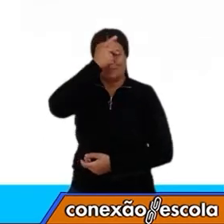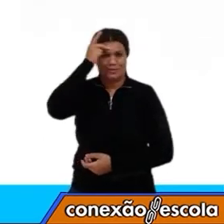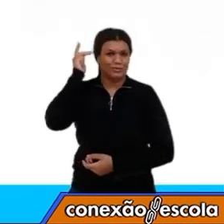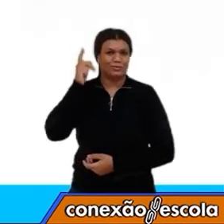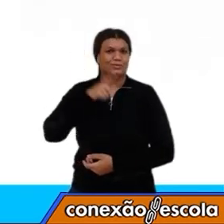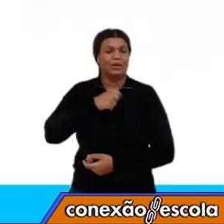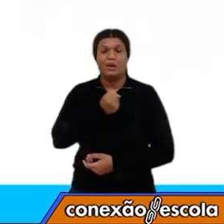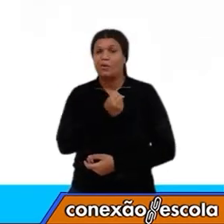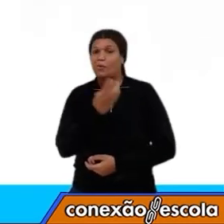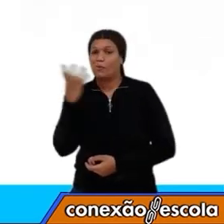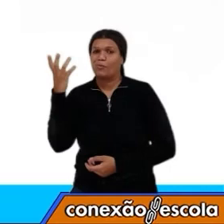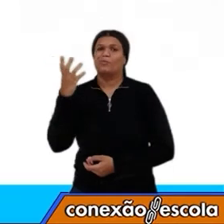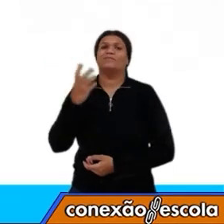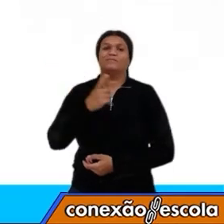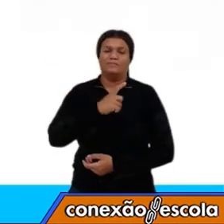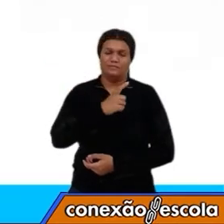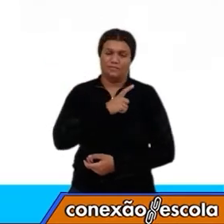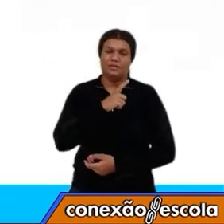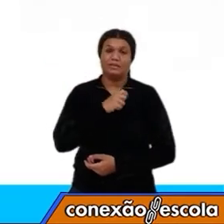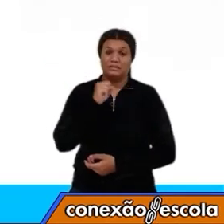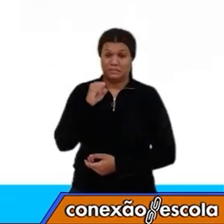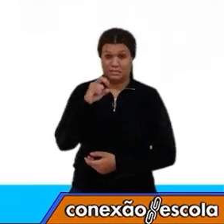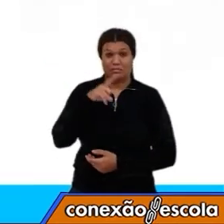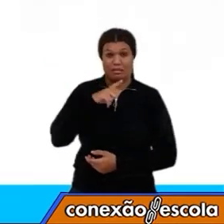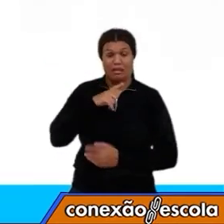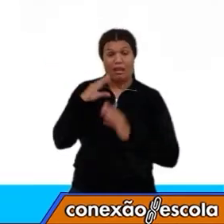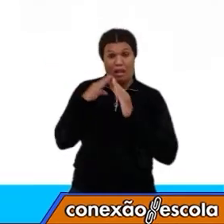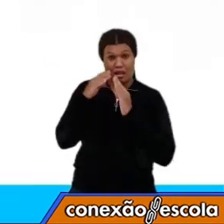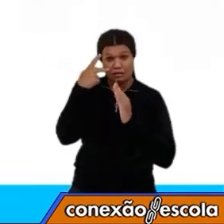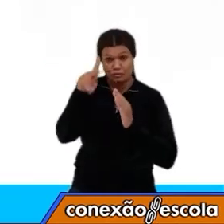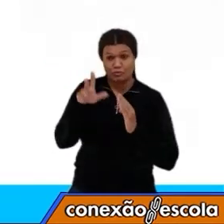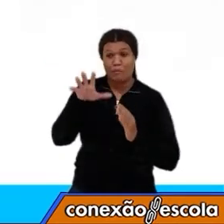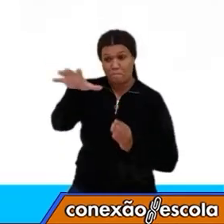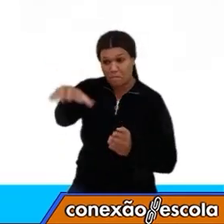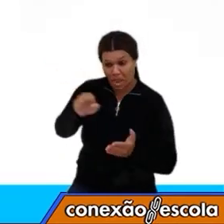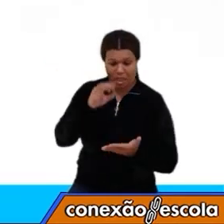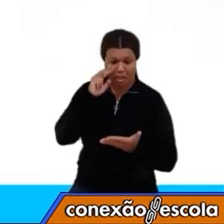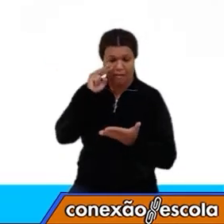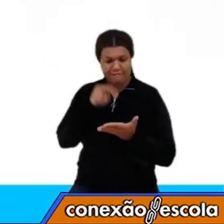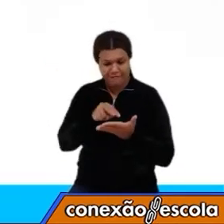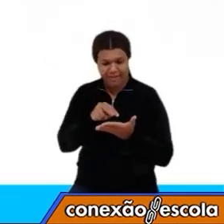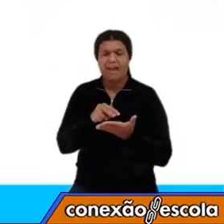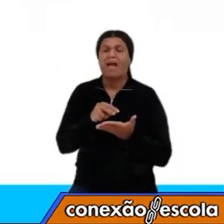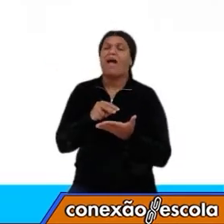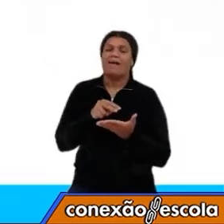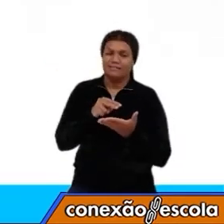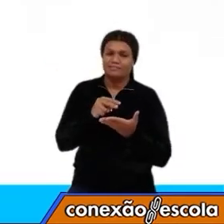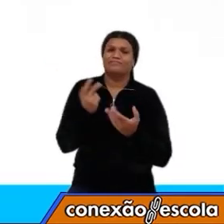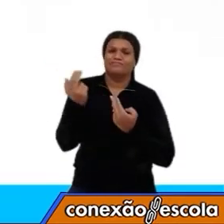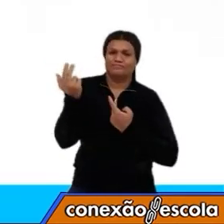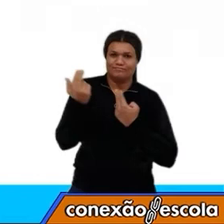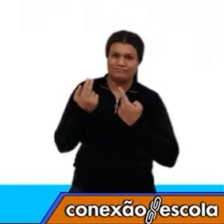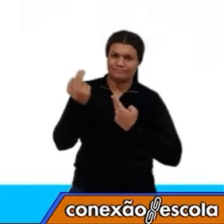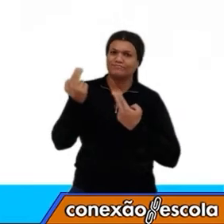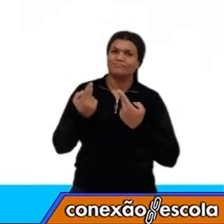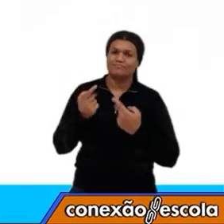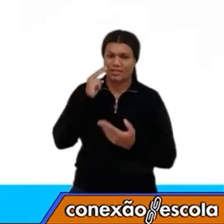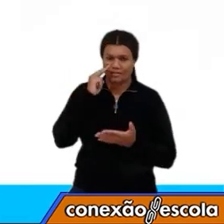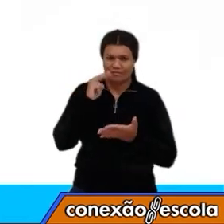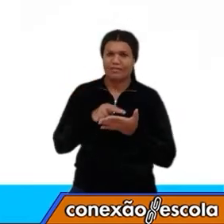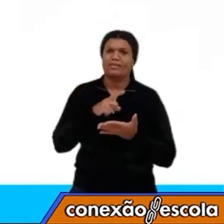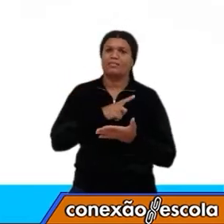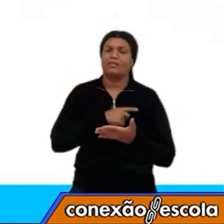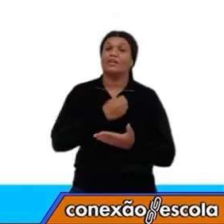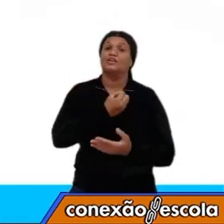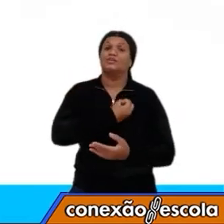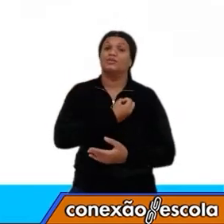algarismos aí, se você tiver uma fatura na sua casa, pode pegar e conferir e você verá então aí